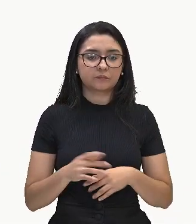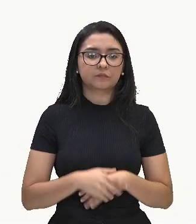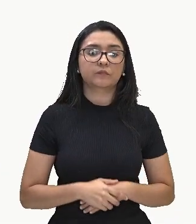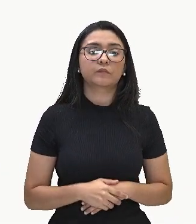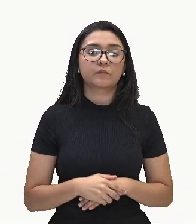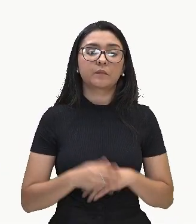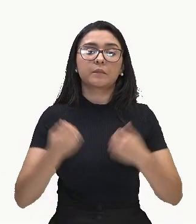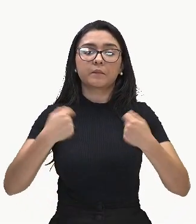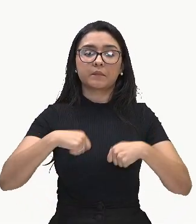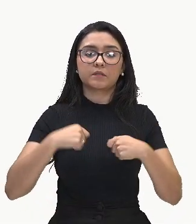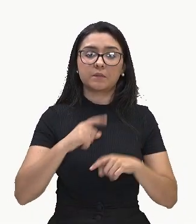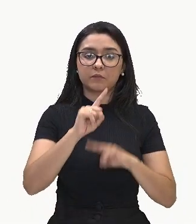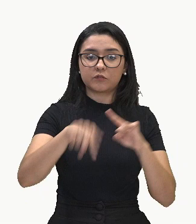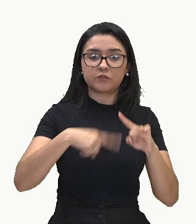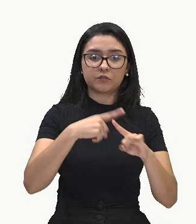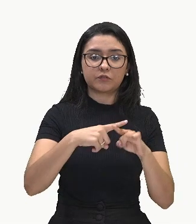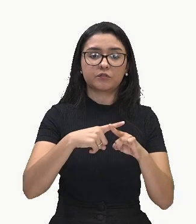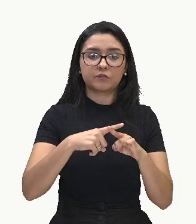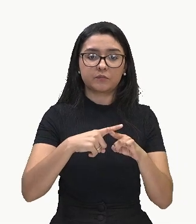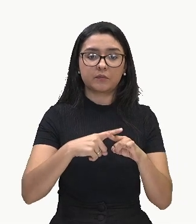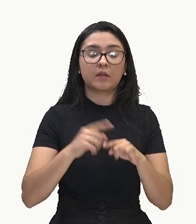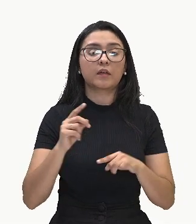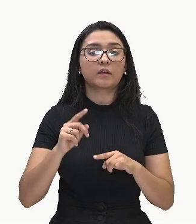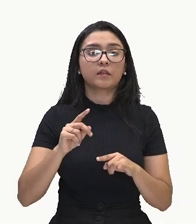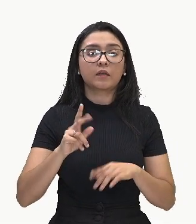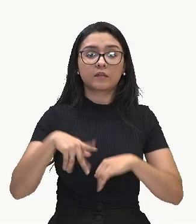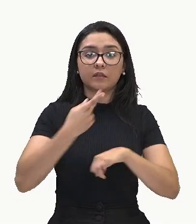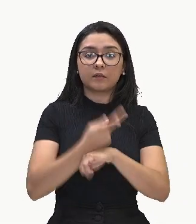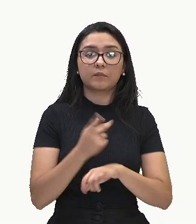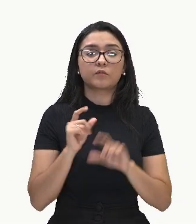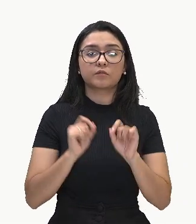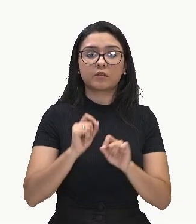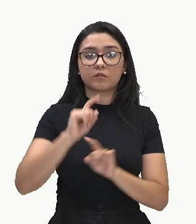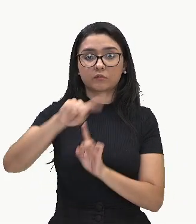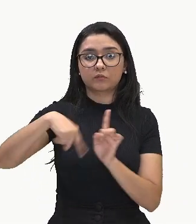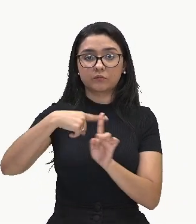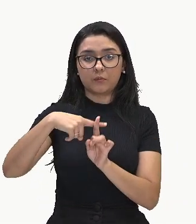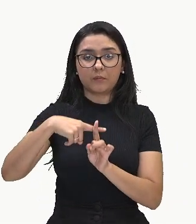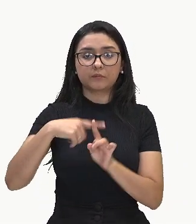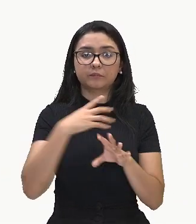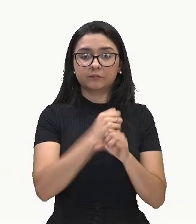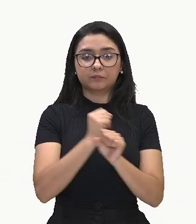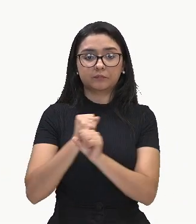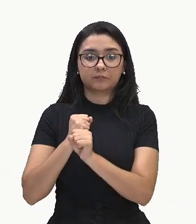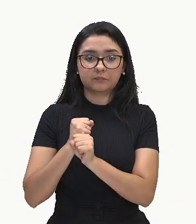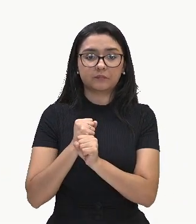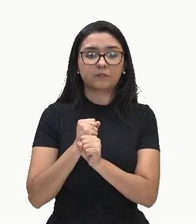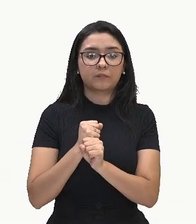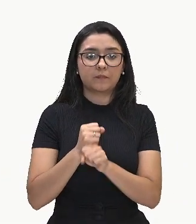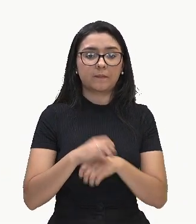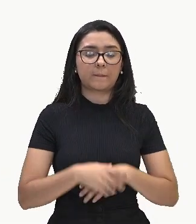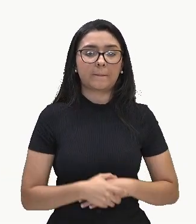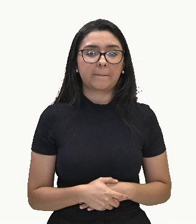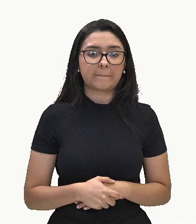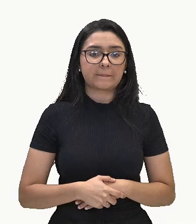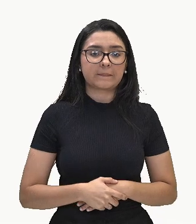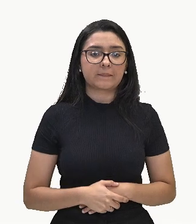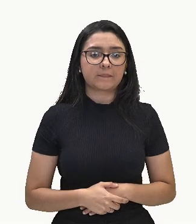Multiplico e somo. Somo aqui, caso, pelo próximo.